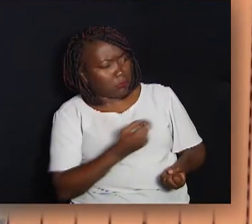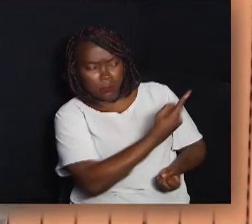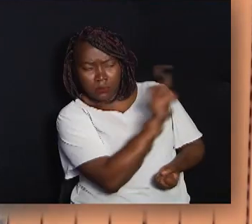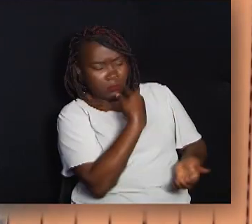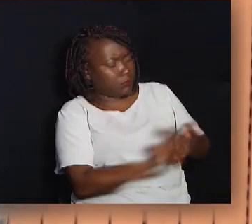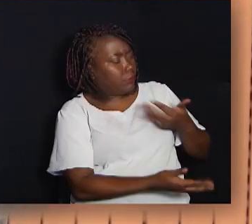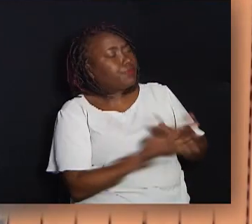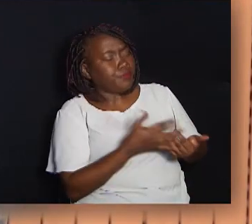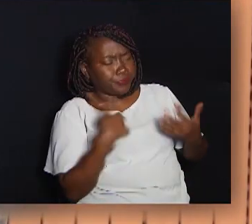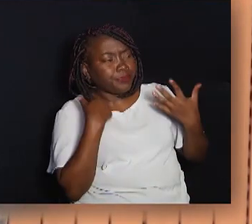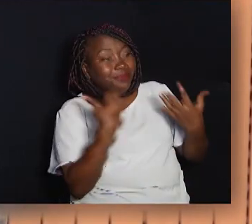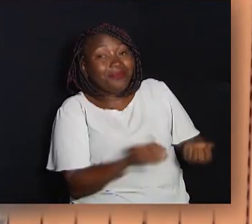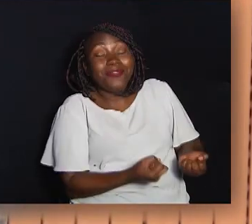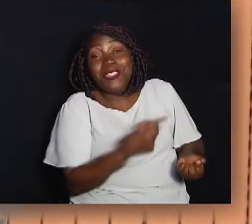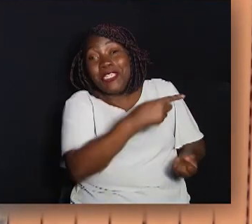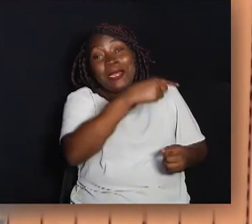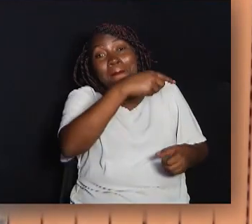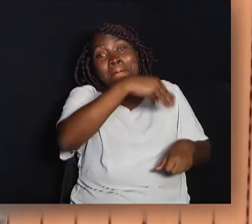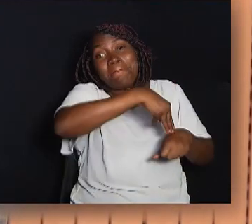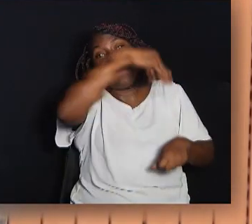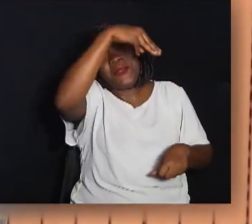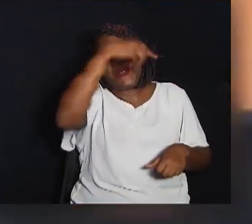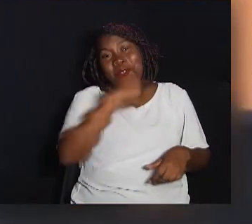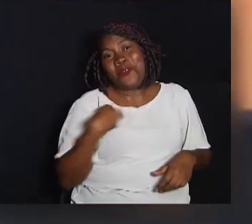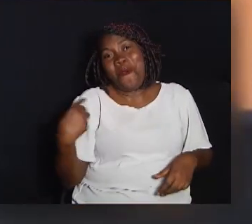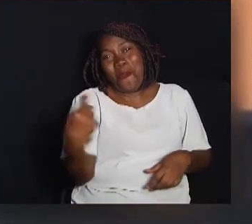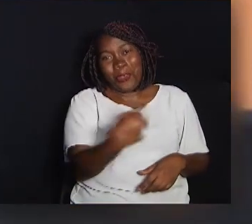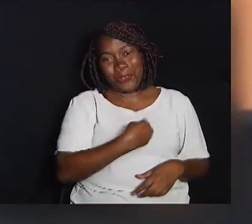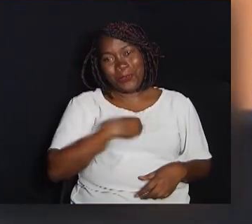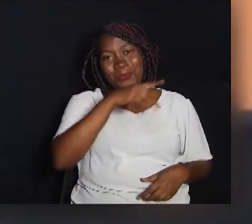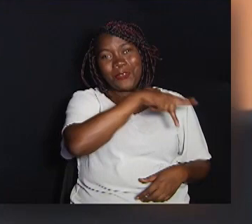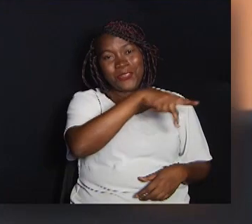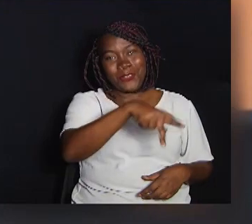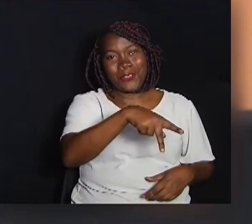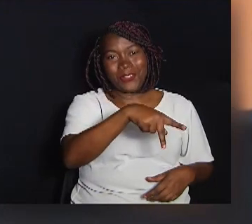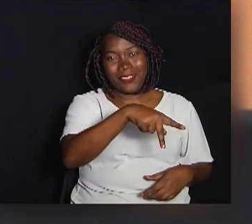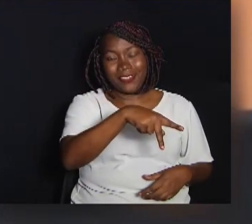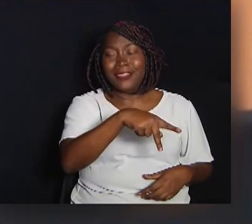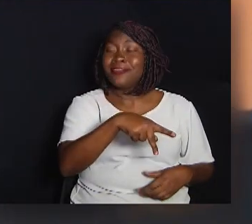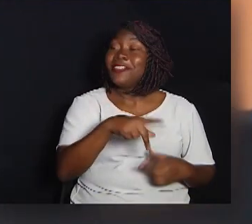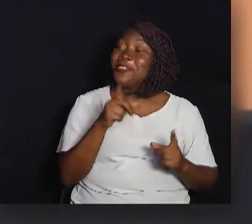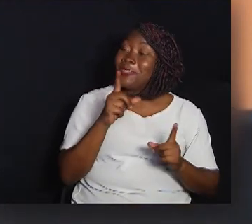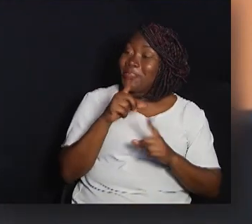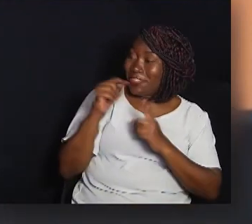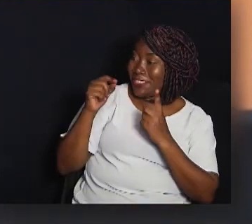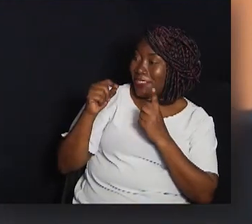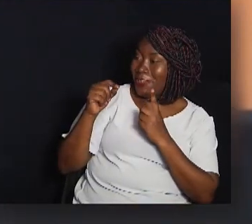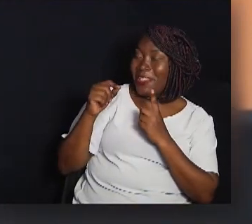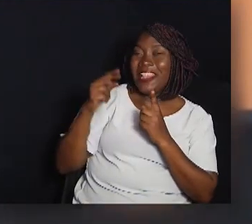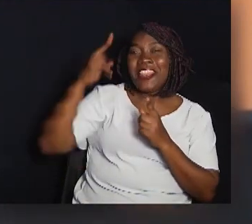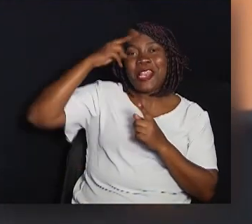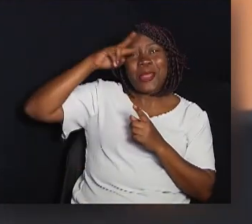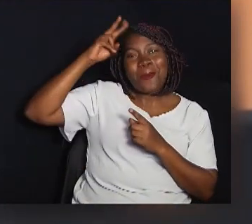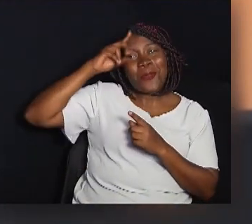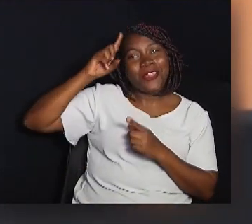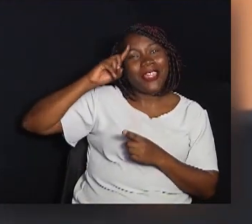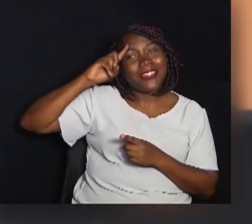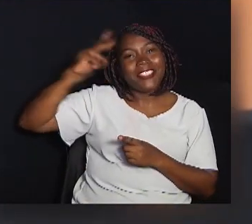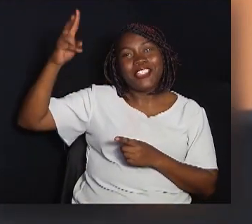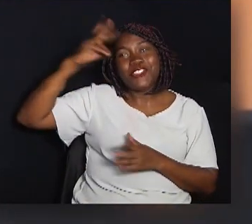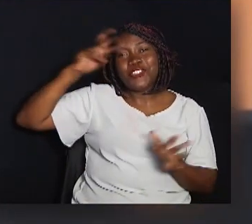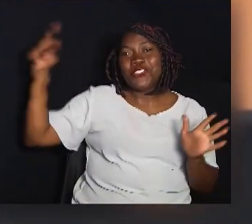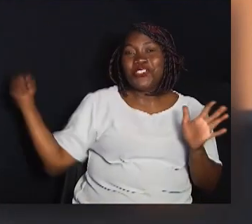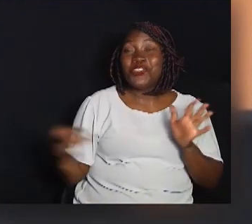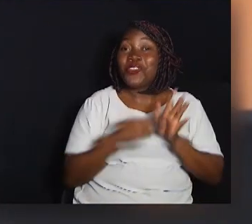Porque ele é o grande mestre nosso, ele é o grande professor O indicador das honrarias lembrou da data histórica do dia da reforma